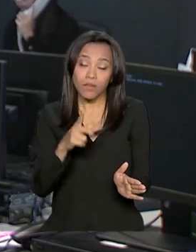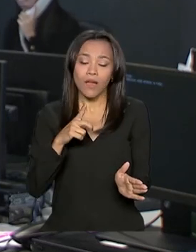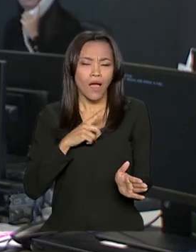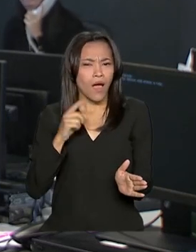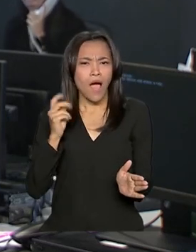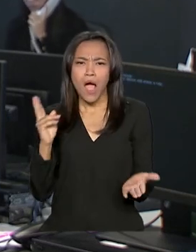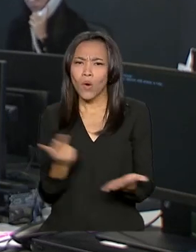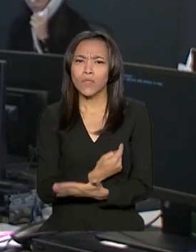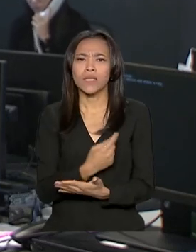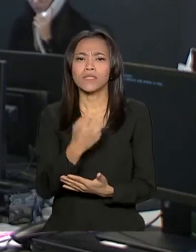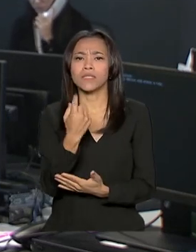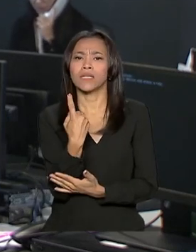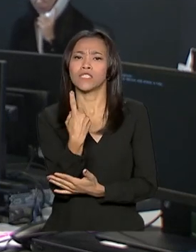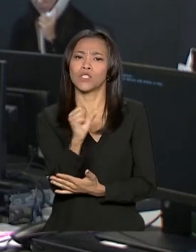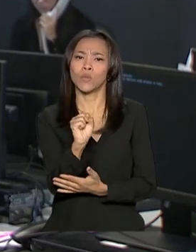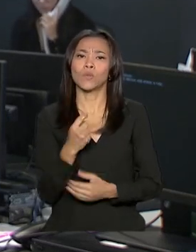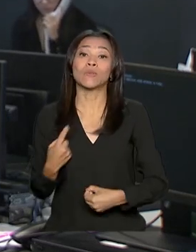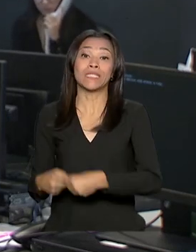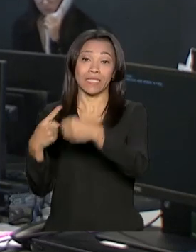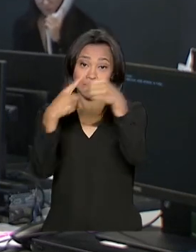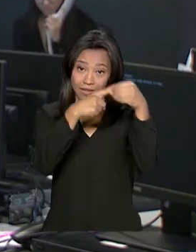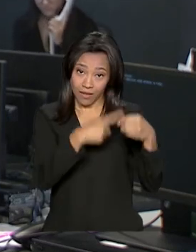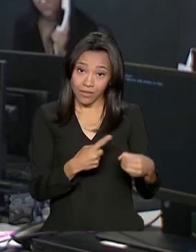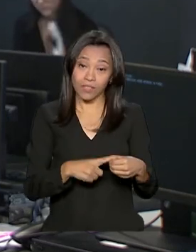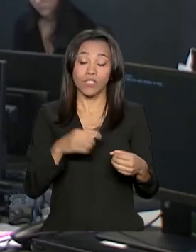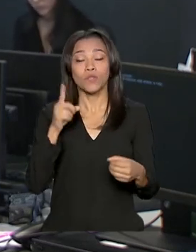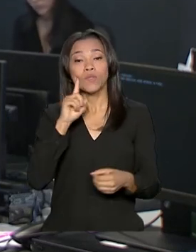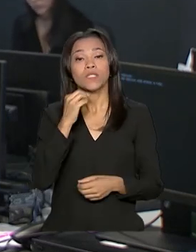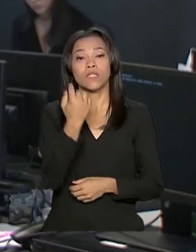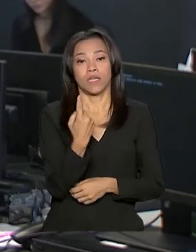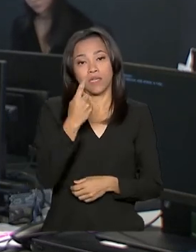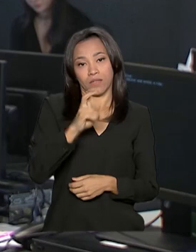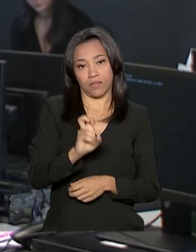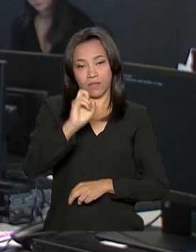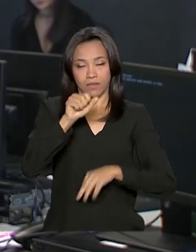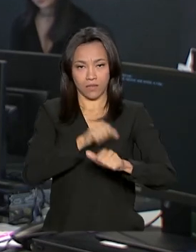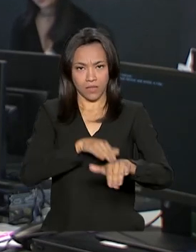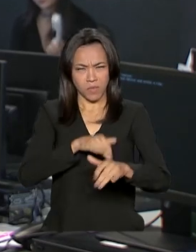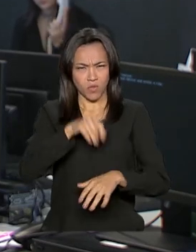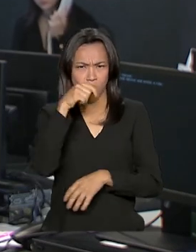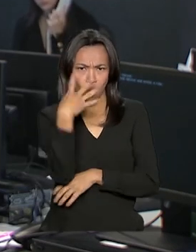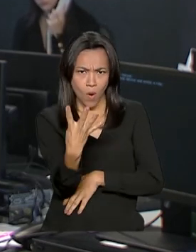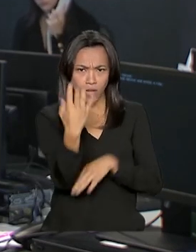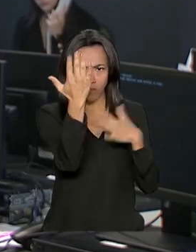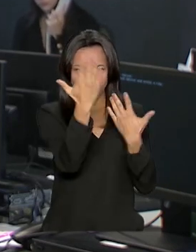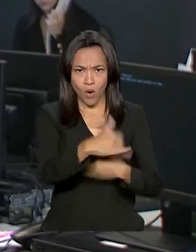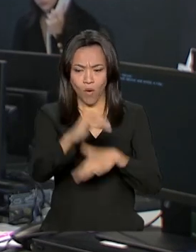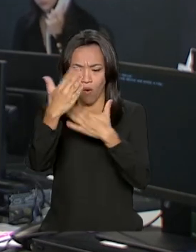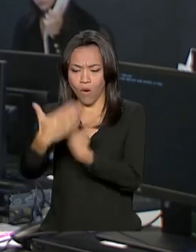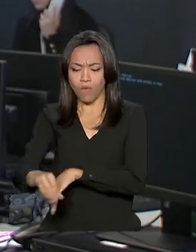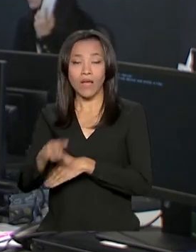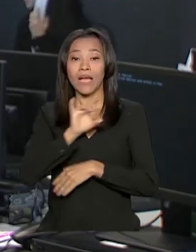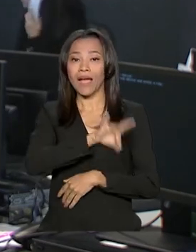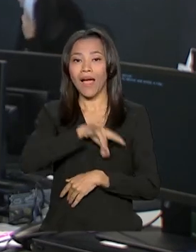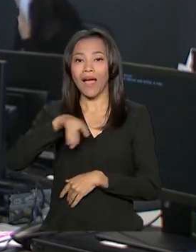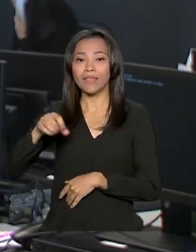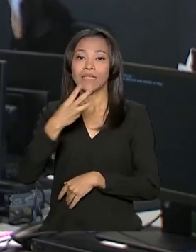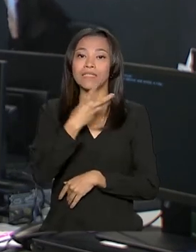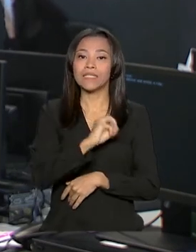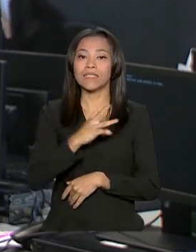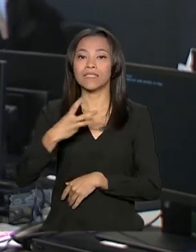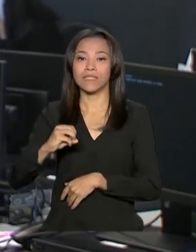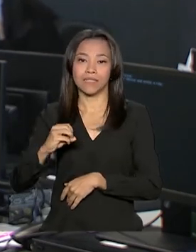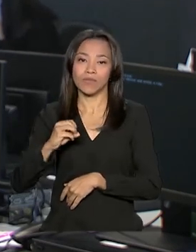em 18 cidades no dia 15 de setembro. São quatro provas objetivas, cada uma com 30 questões de